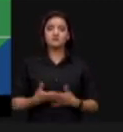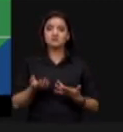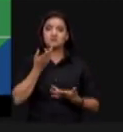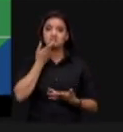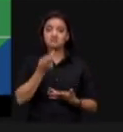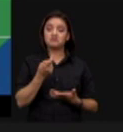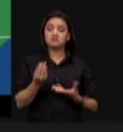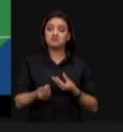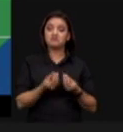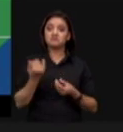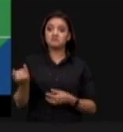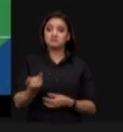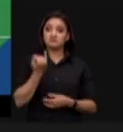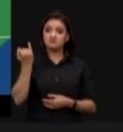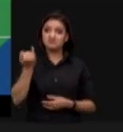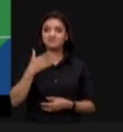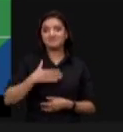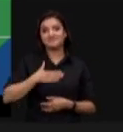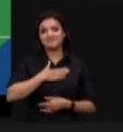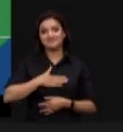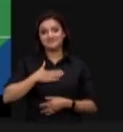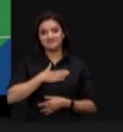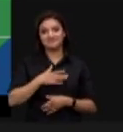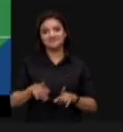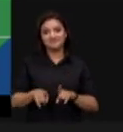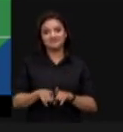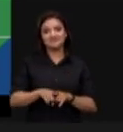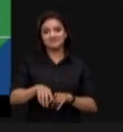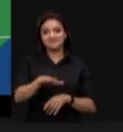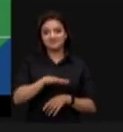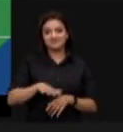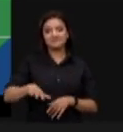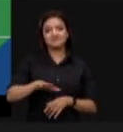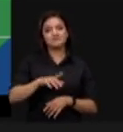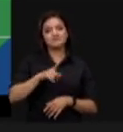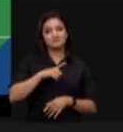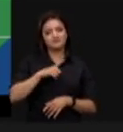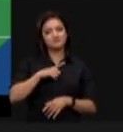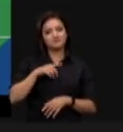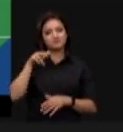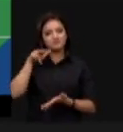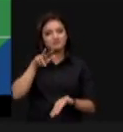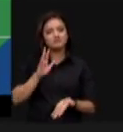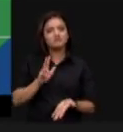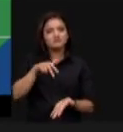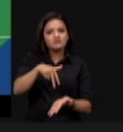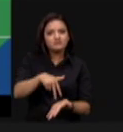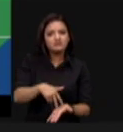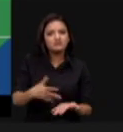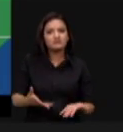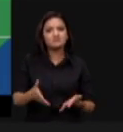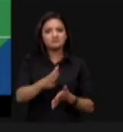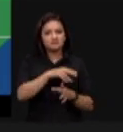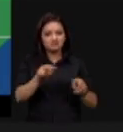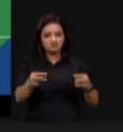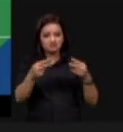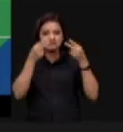da importância e da satisfação do nosso setor em estar aqui sendo ouvido dessa forma tão